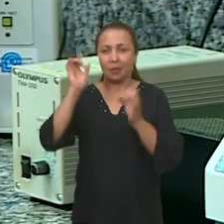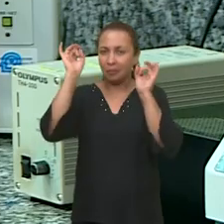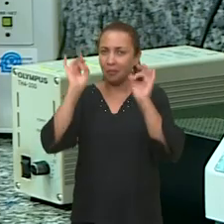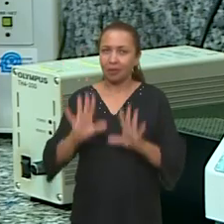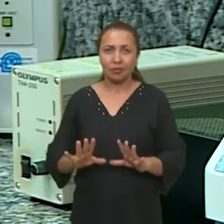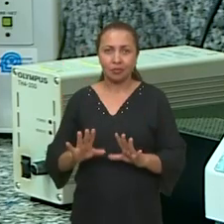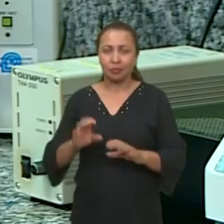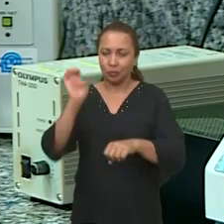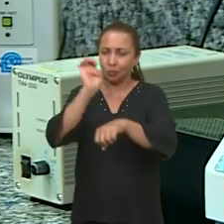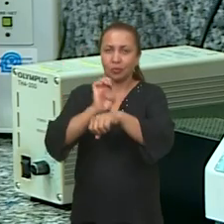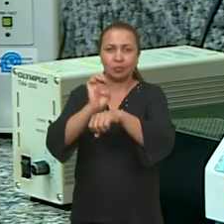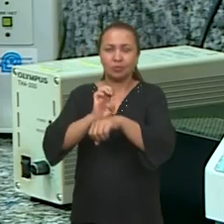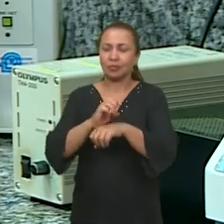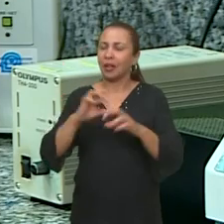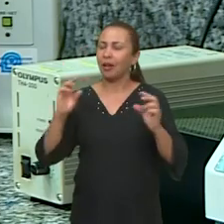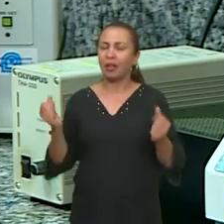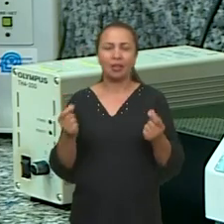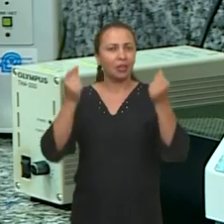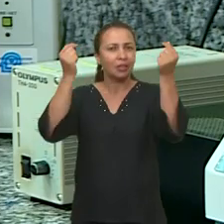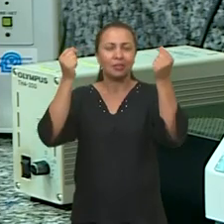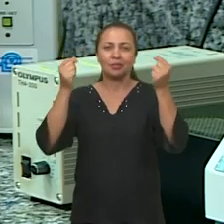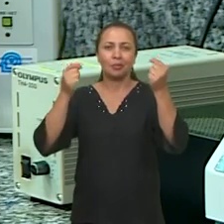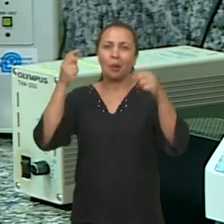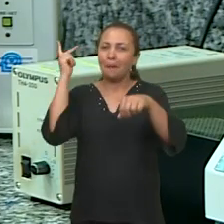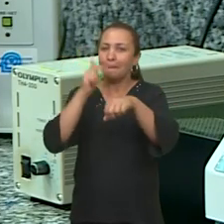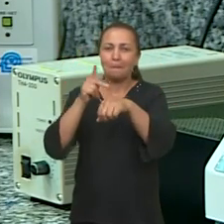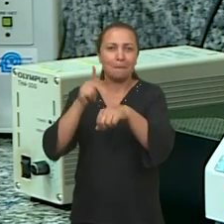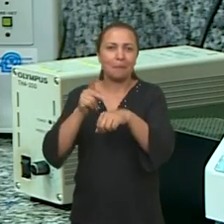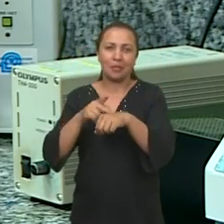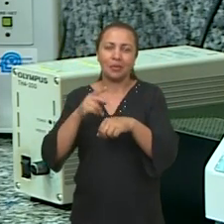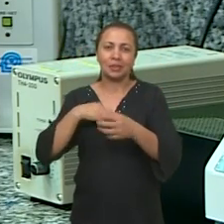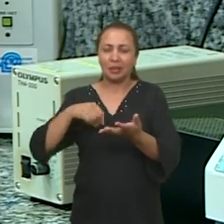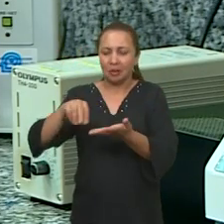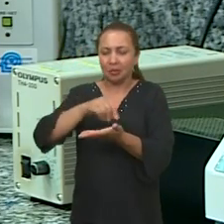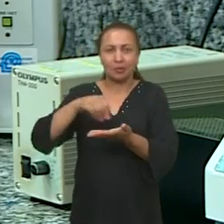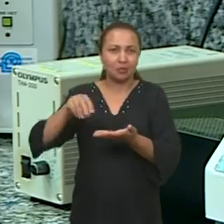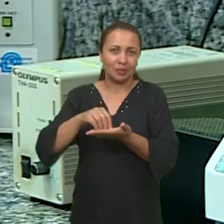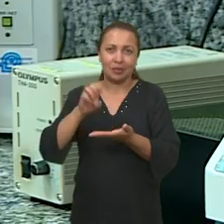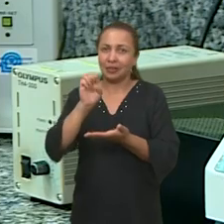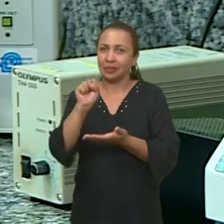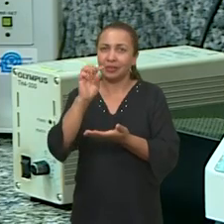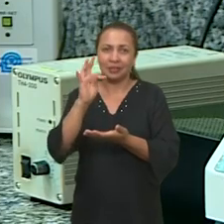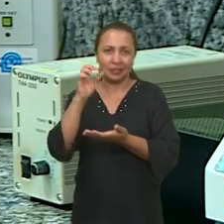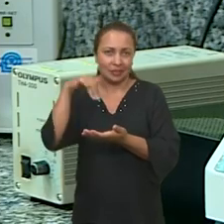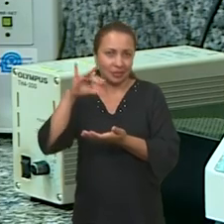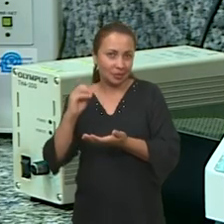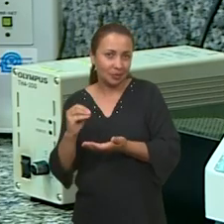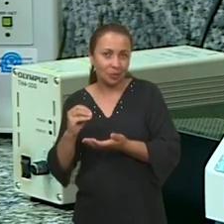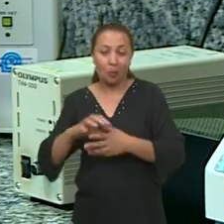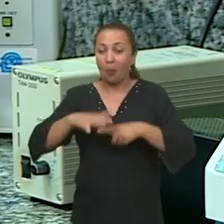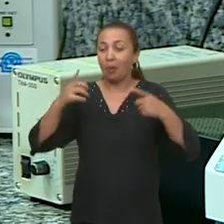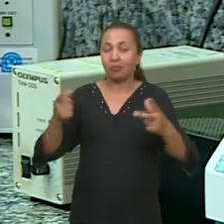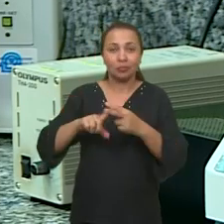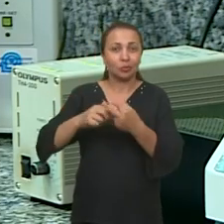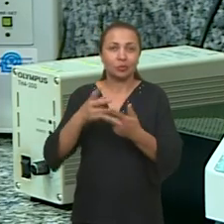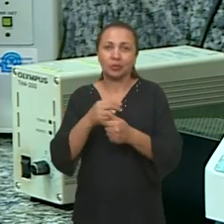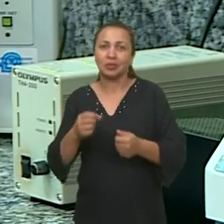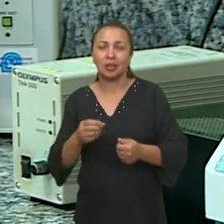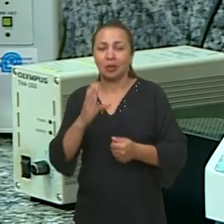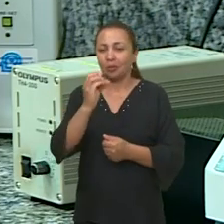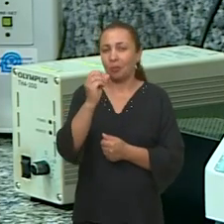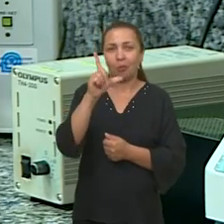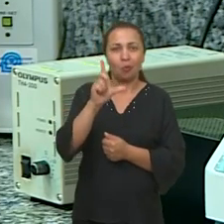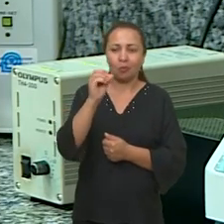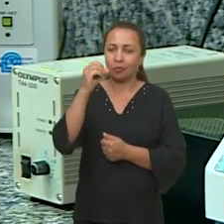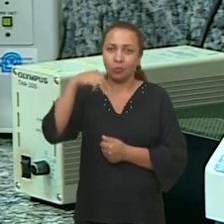especial, é um estado muito rico em recursos naturais. O maior produtor de minério tungstênio, um grande produtor de